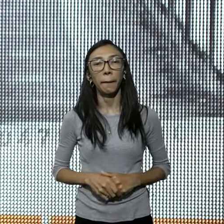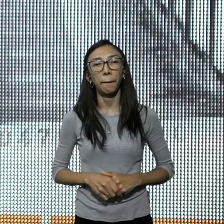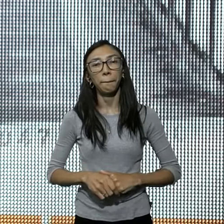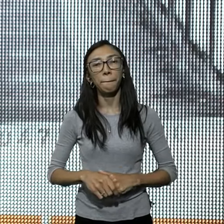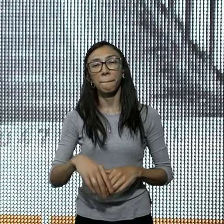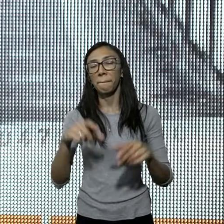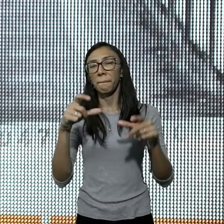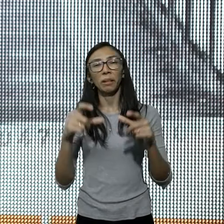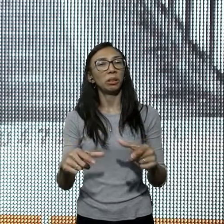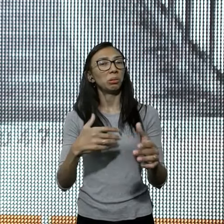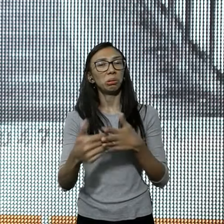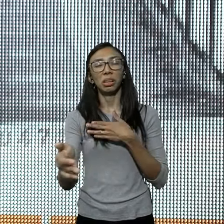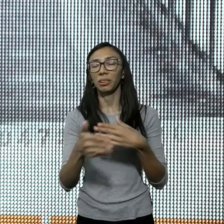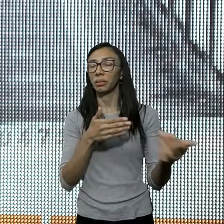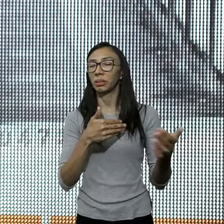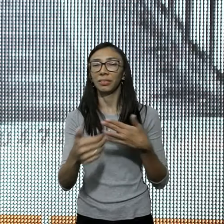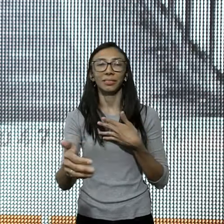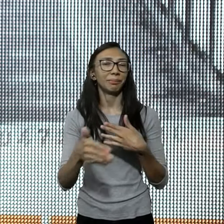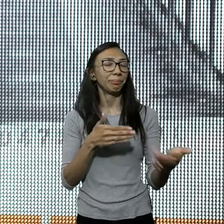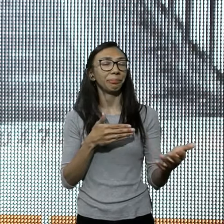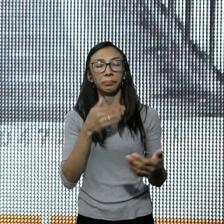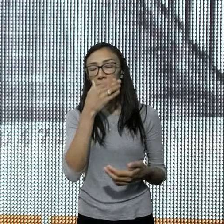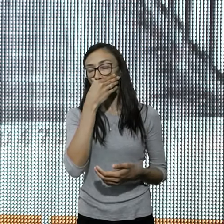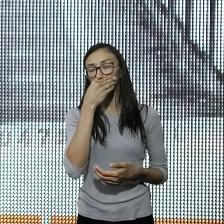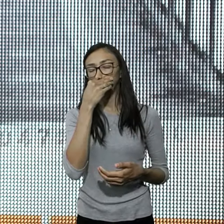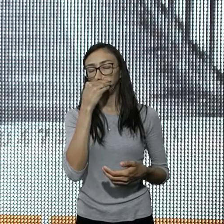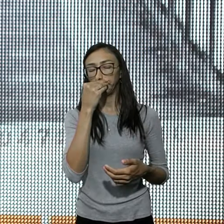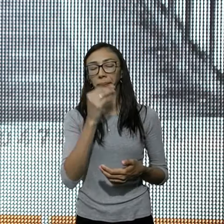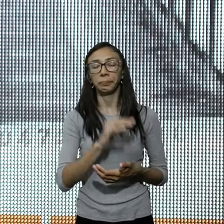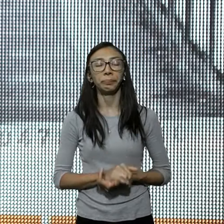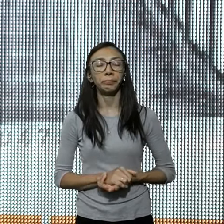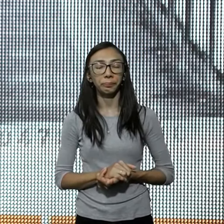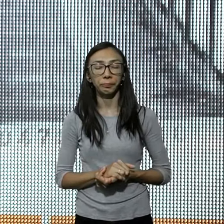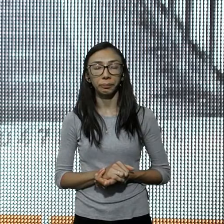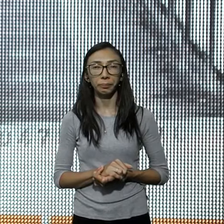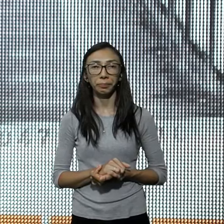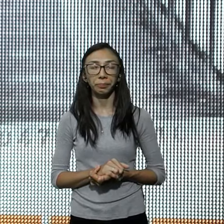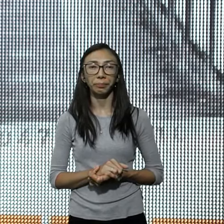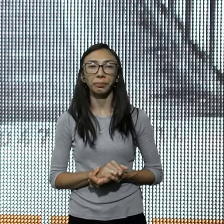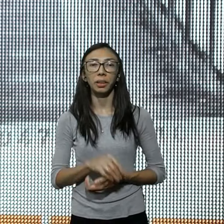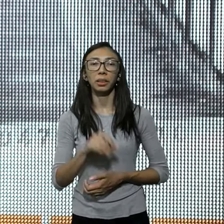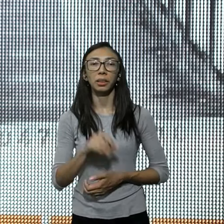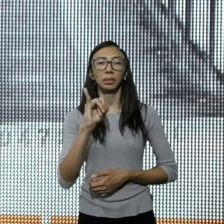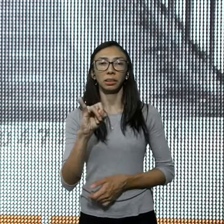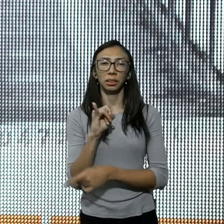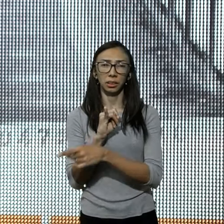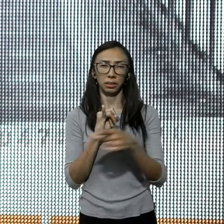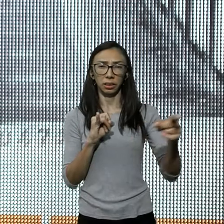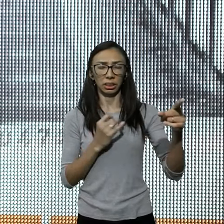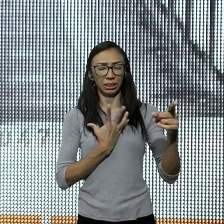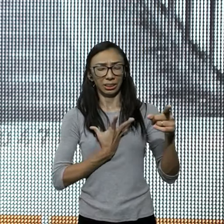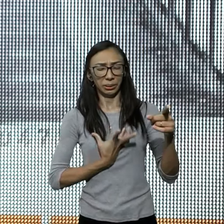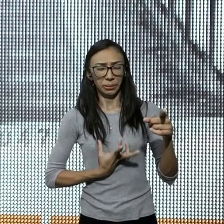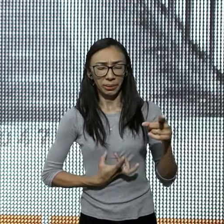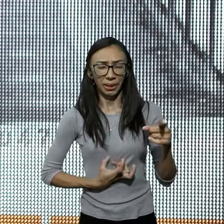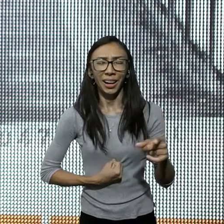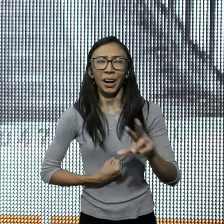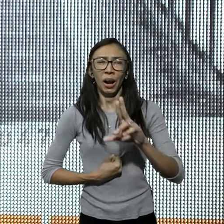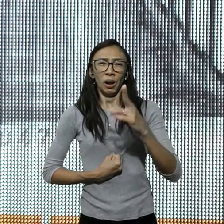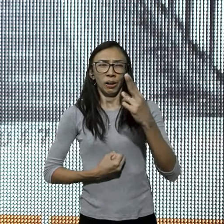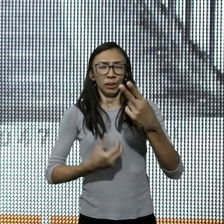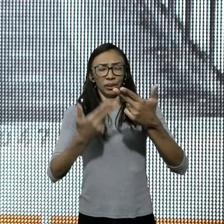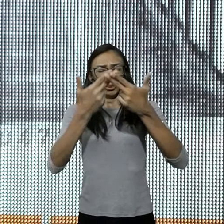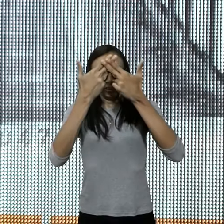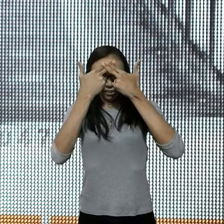não importa, o quão, distorcido, o quão machucado, o quão cheio, de traumas,